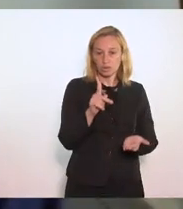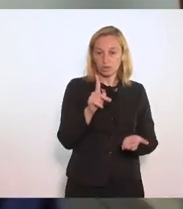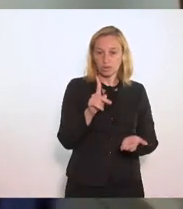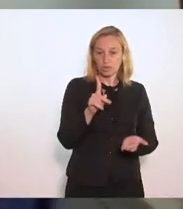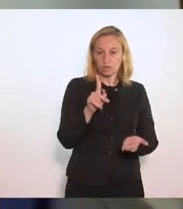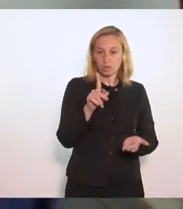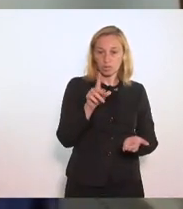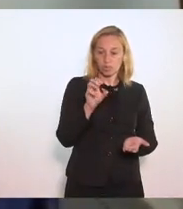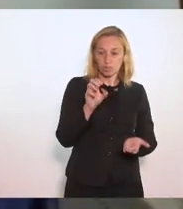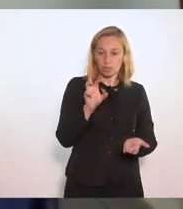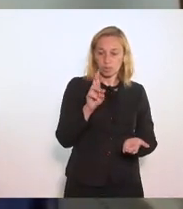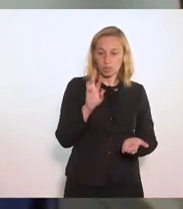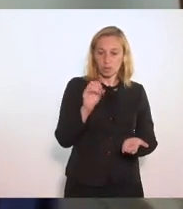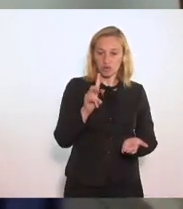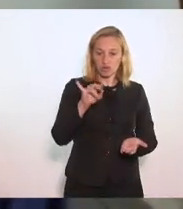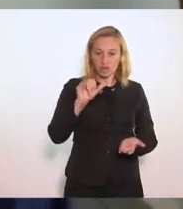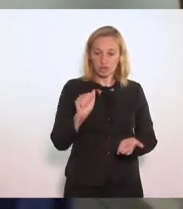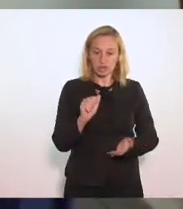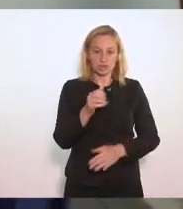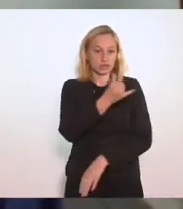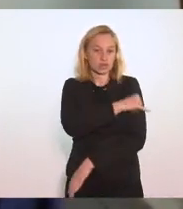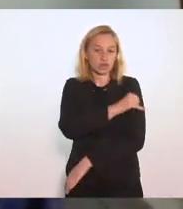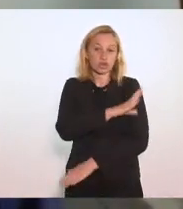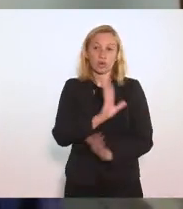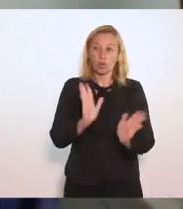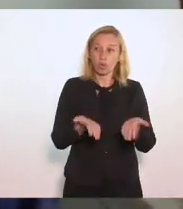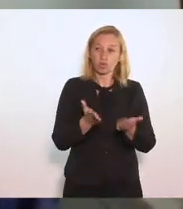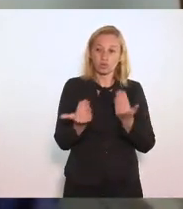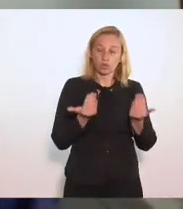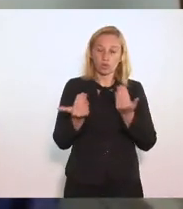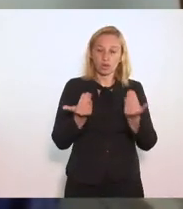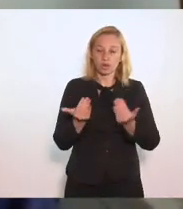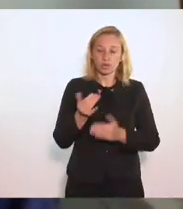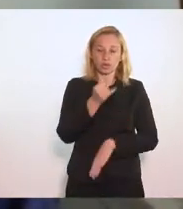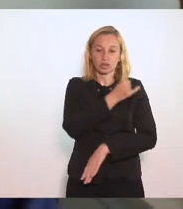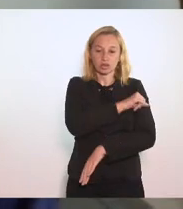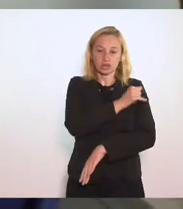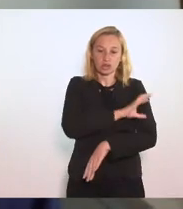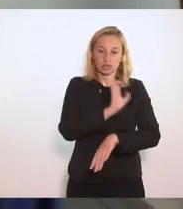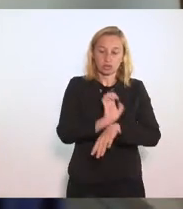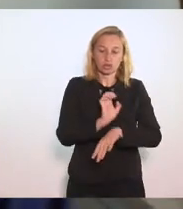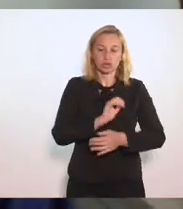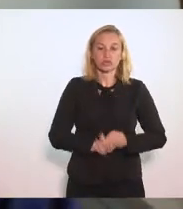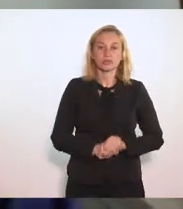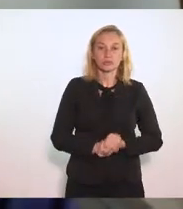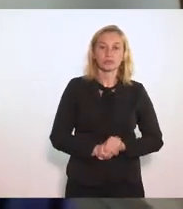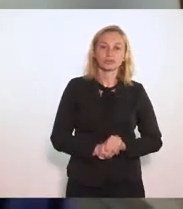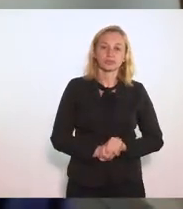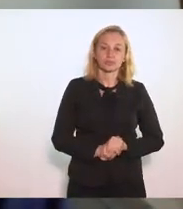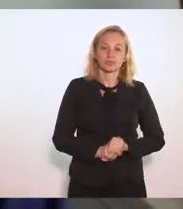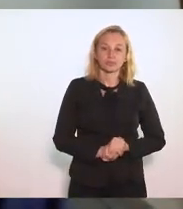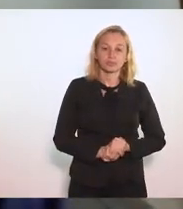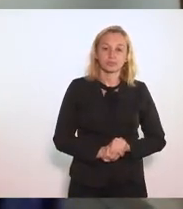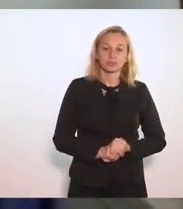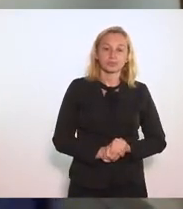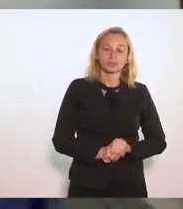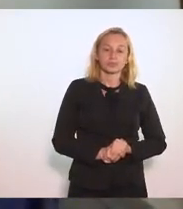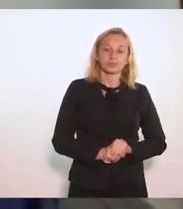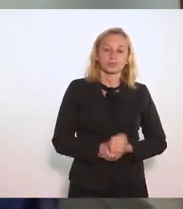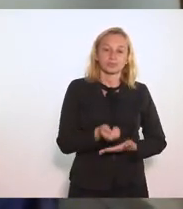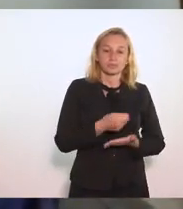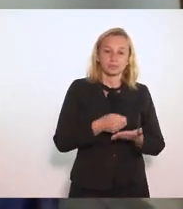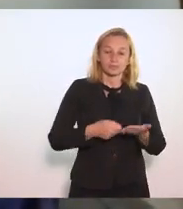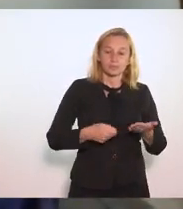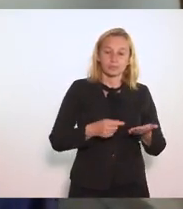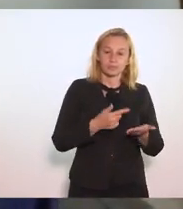de Janeiro O que seria Hoje equivalente Ao estado Do Rio de Janeiro Carta escrita Por uma